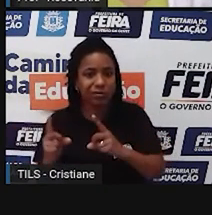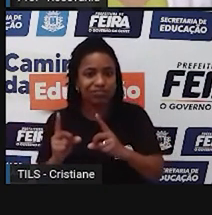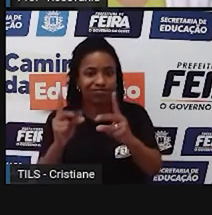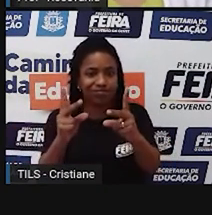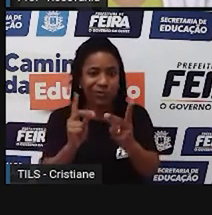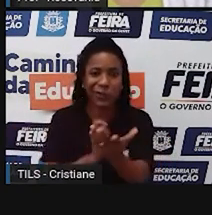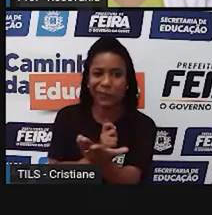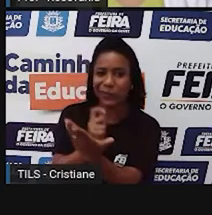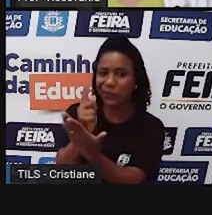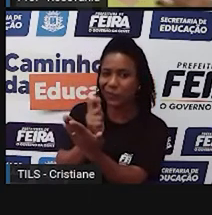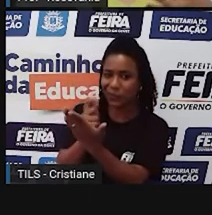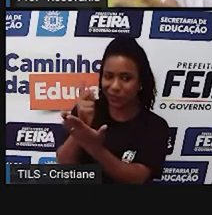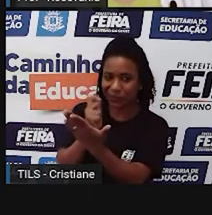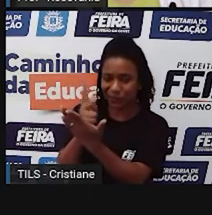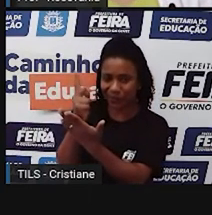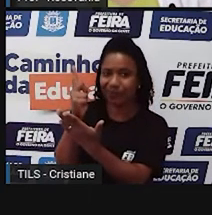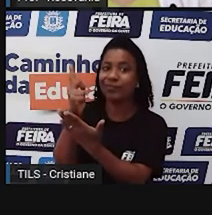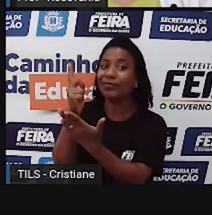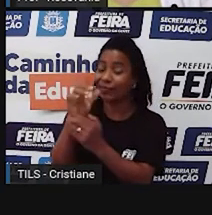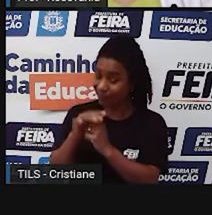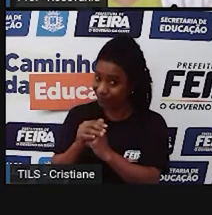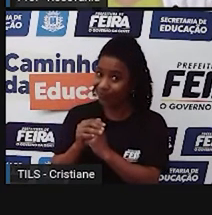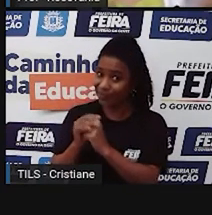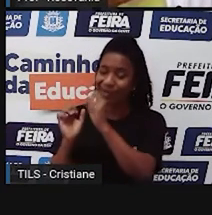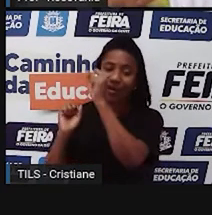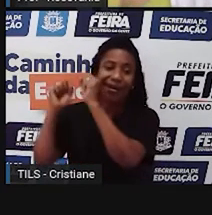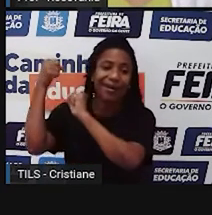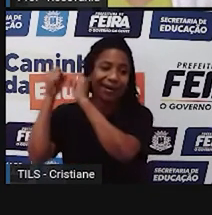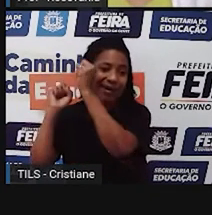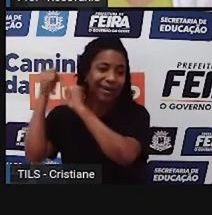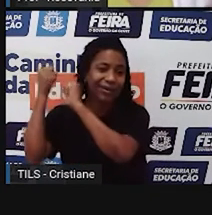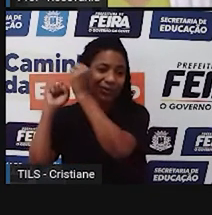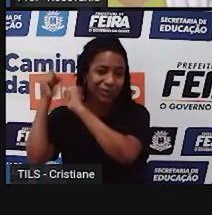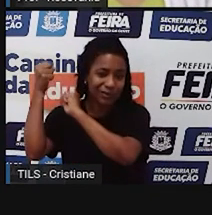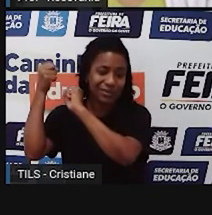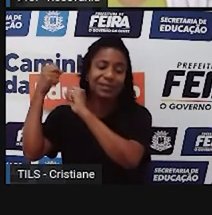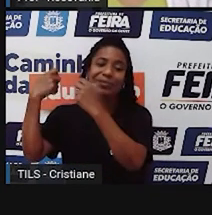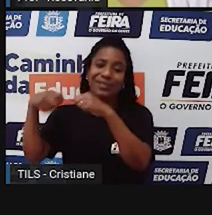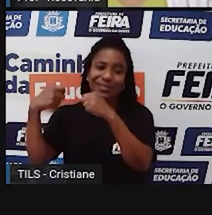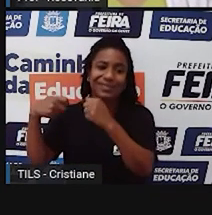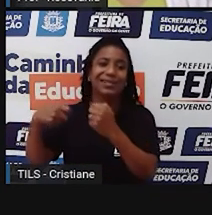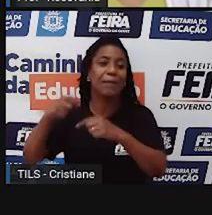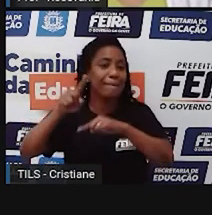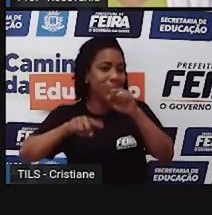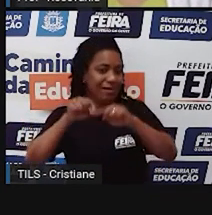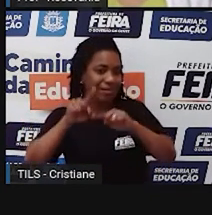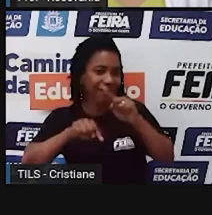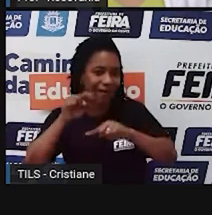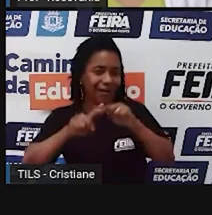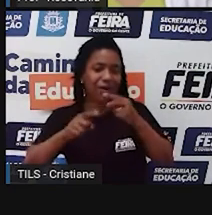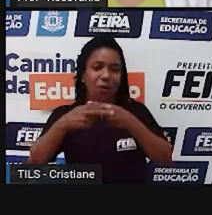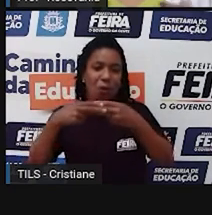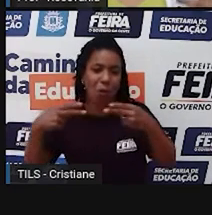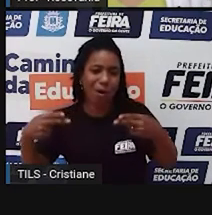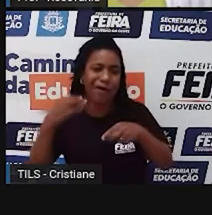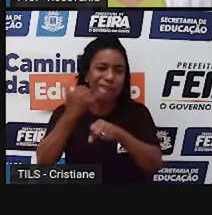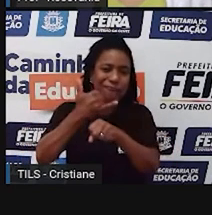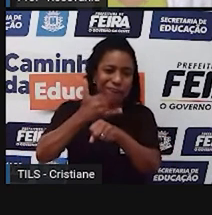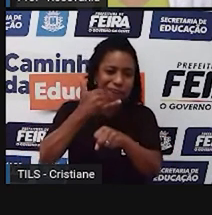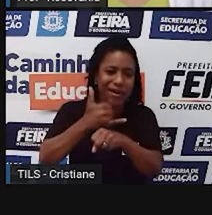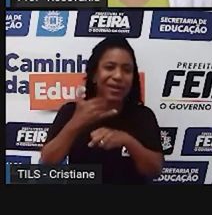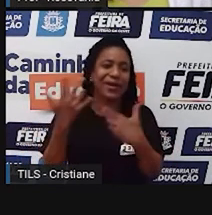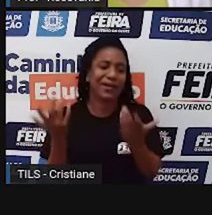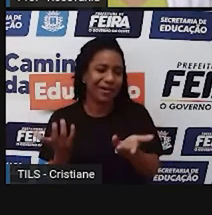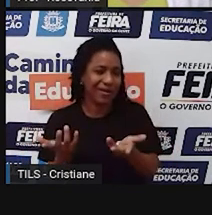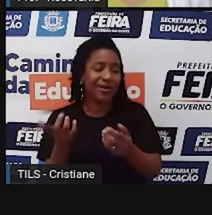eu preciso de matéria-prima. Essa matéria-prima eu tiro de onde? Da natureza, né? Não importa se é o ferro, não importa